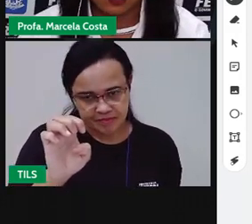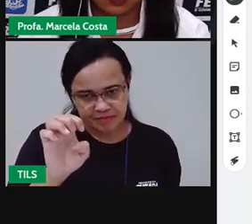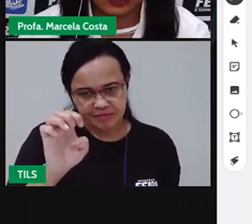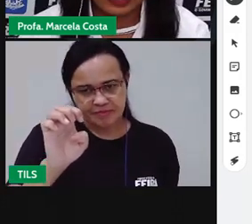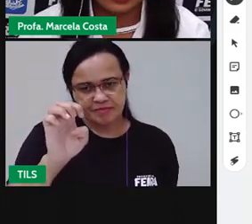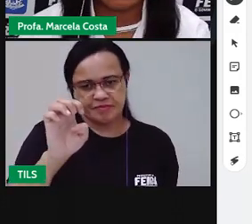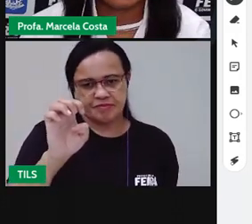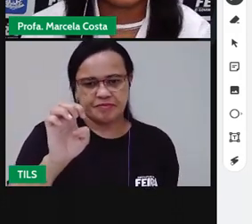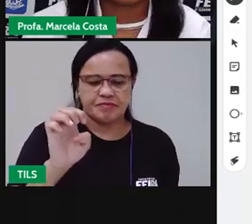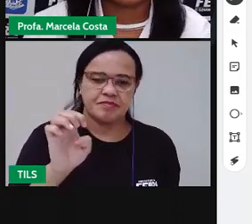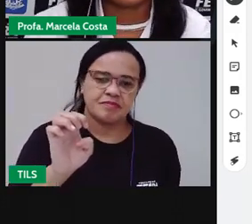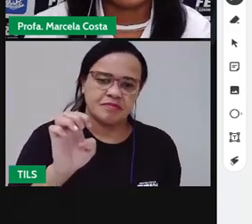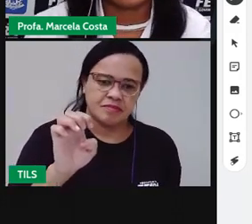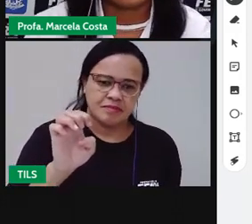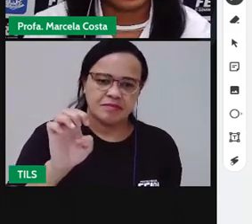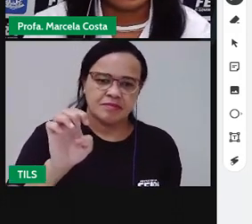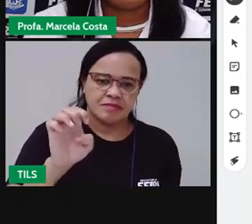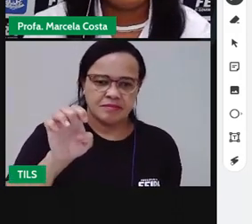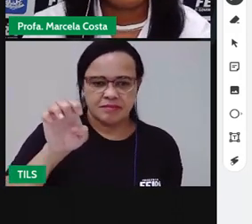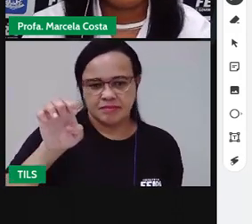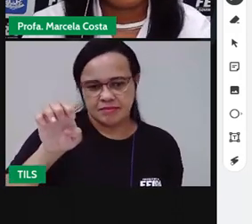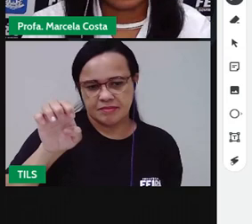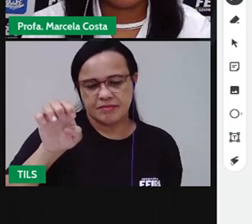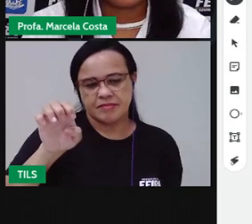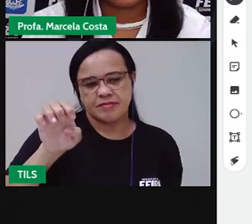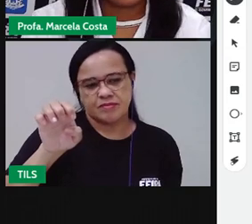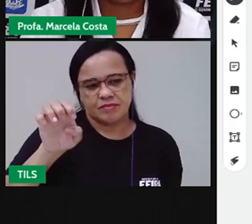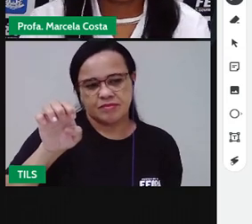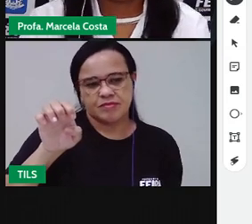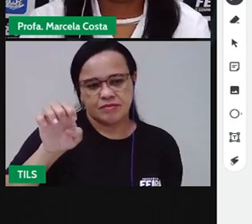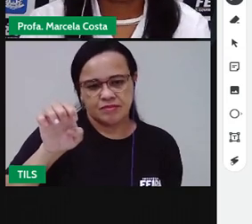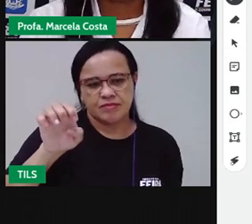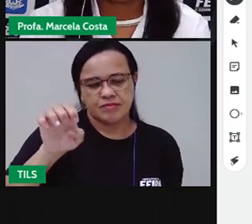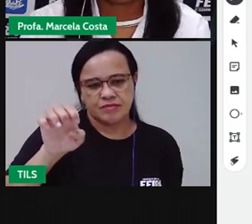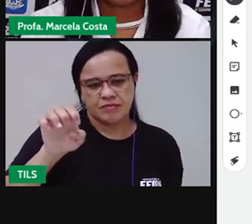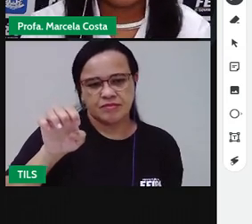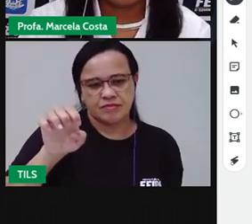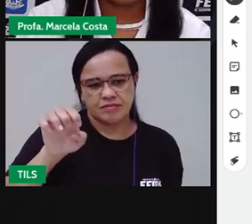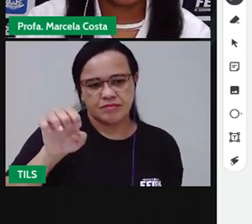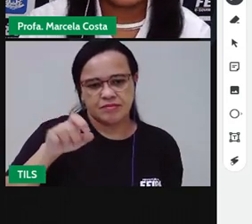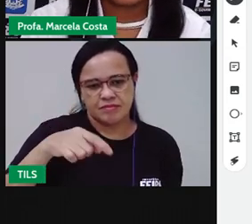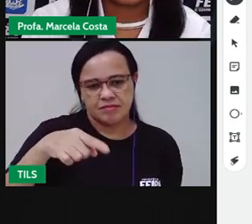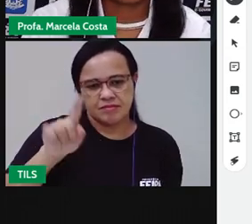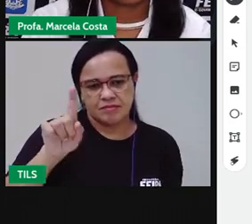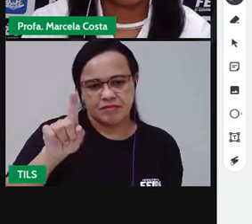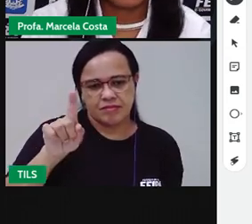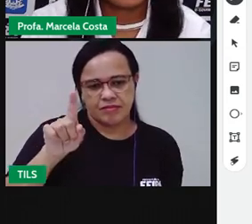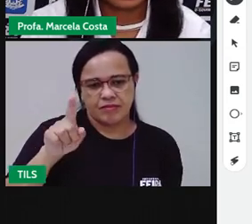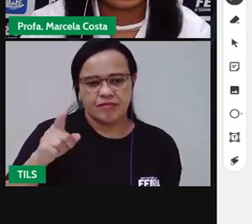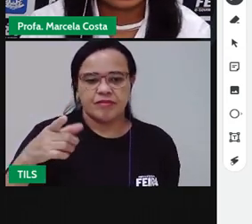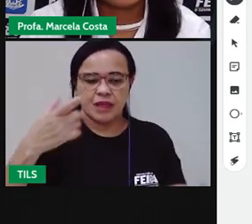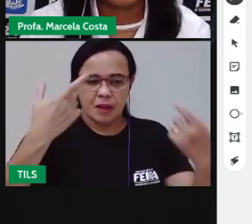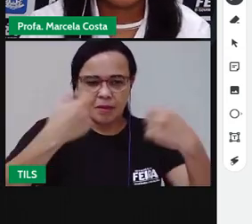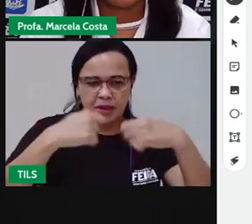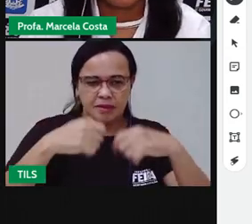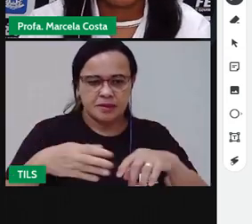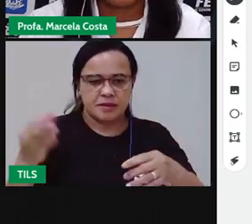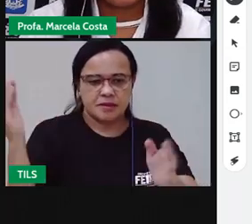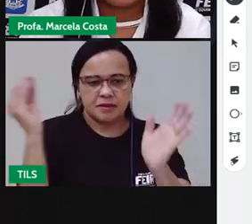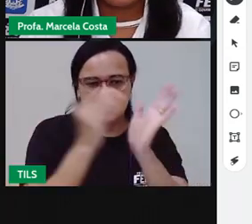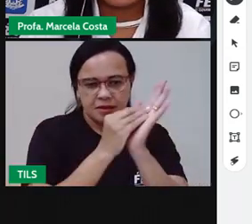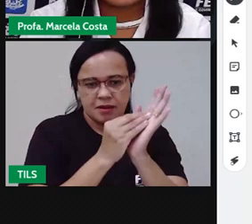reto curto aqui em cima da letra E, tá? Que é o acento agudo. Traz som para essa letra.